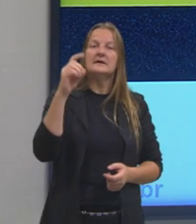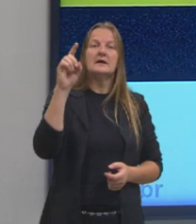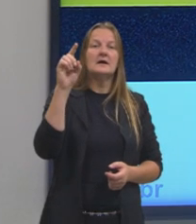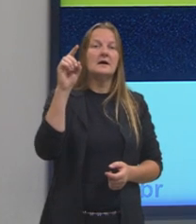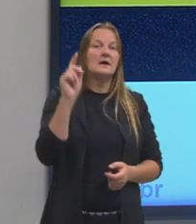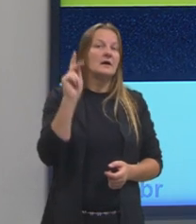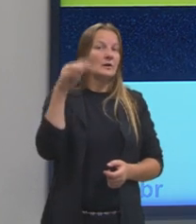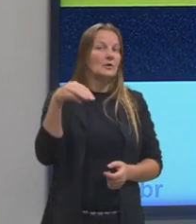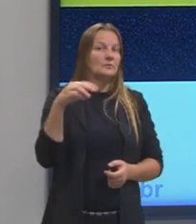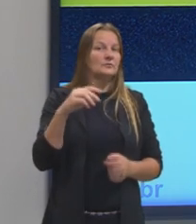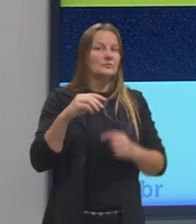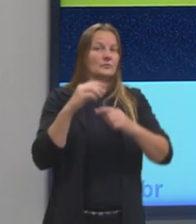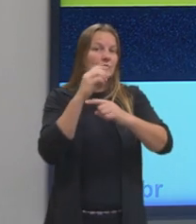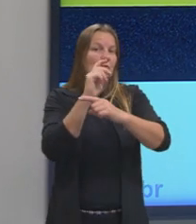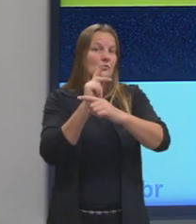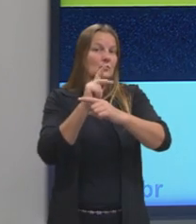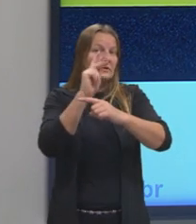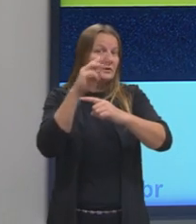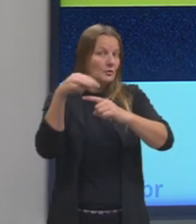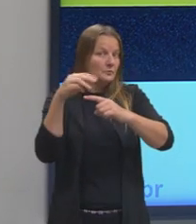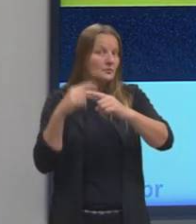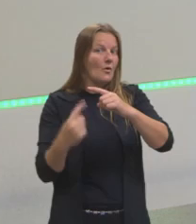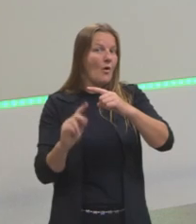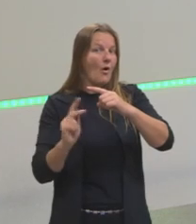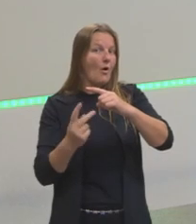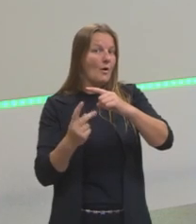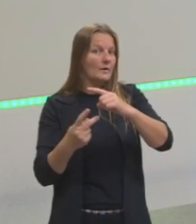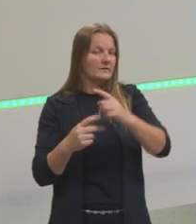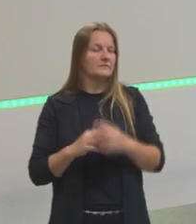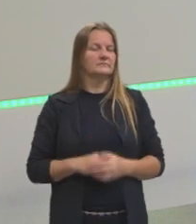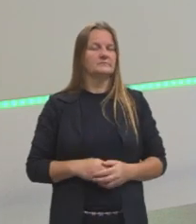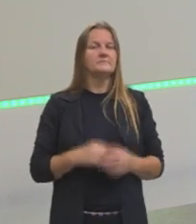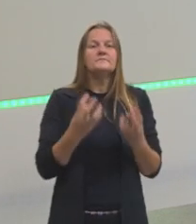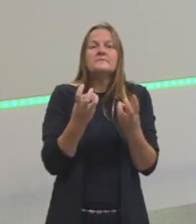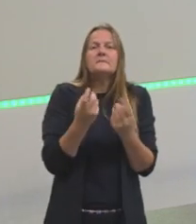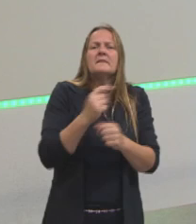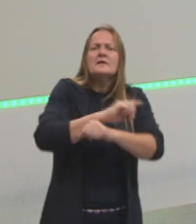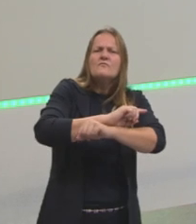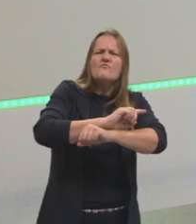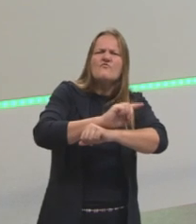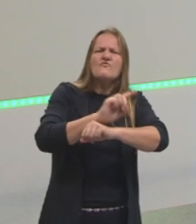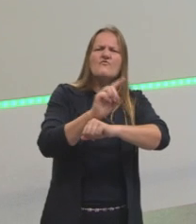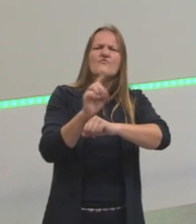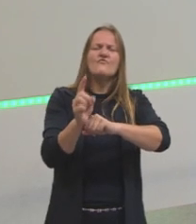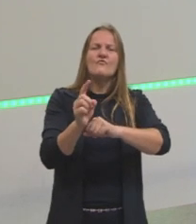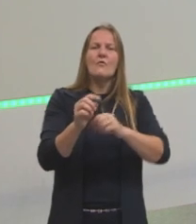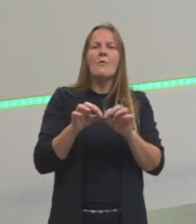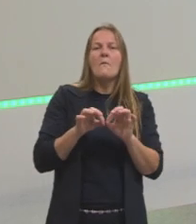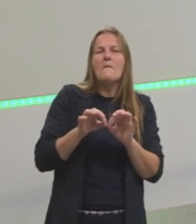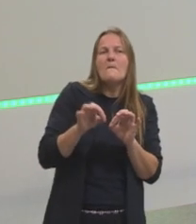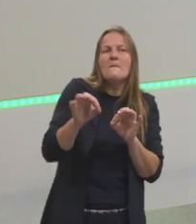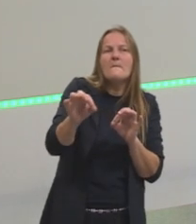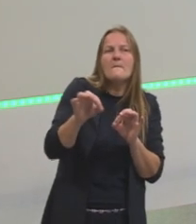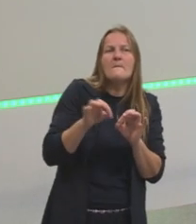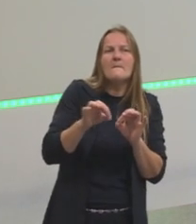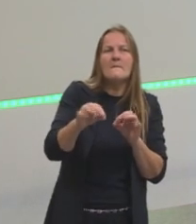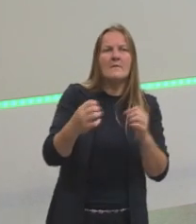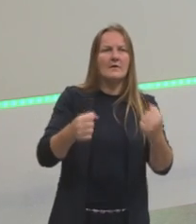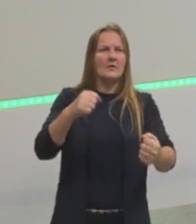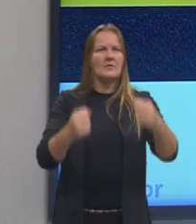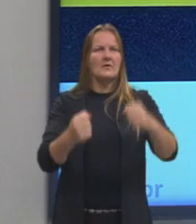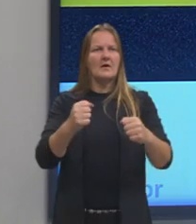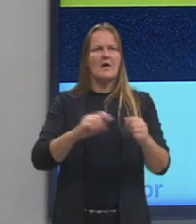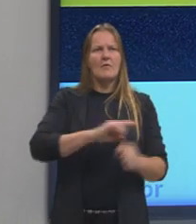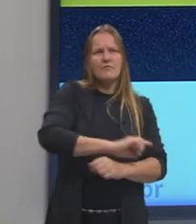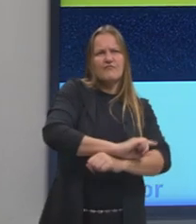isso é a minha velocidade. É o quanto, né, esse carro, a taxa que ele levou para percorrer esse percurso aqui, né?